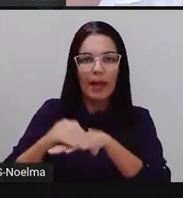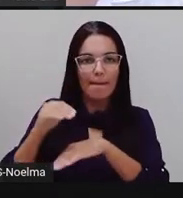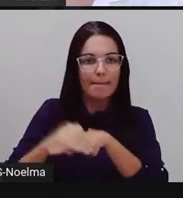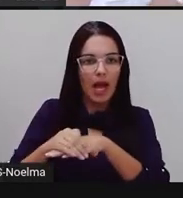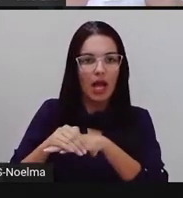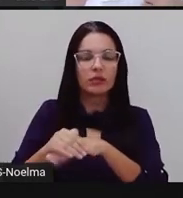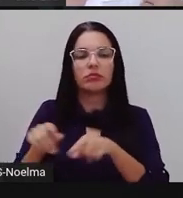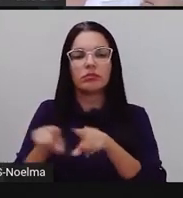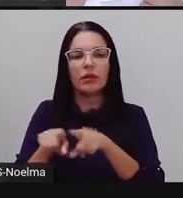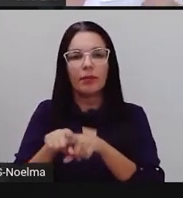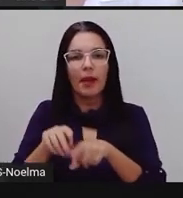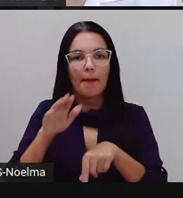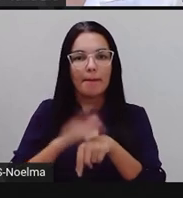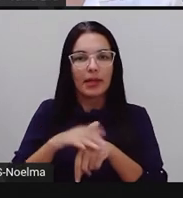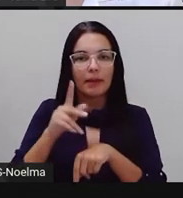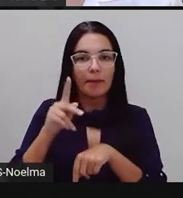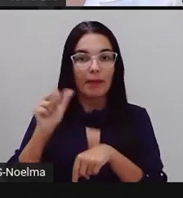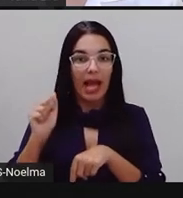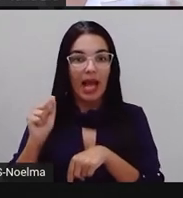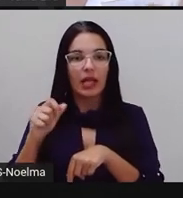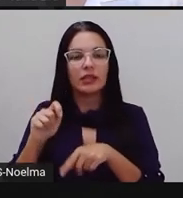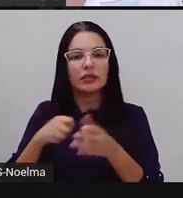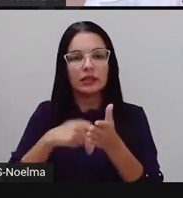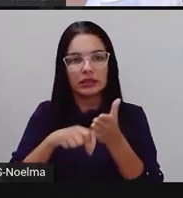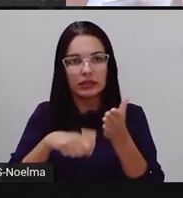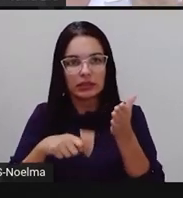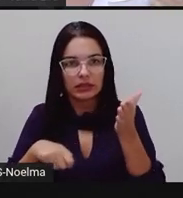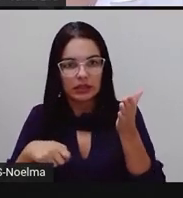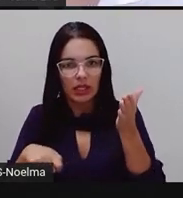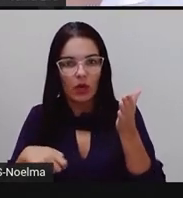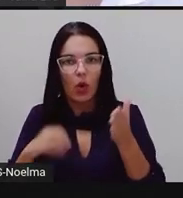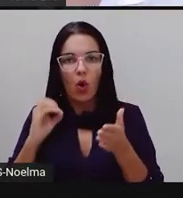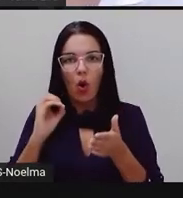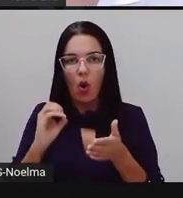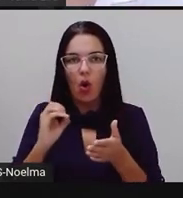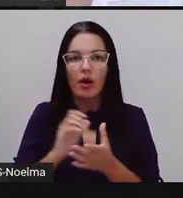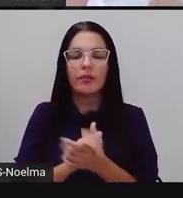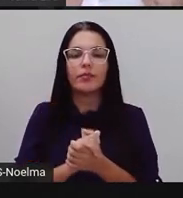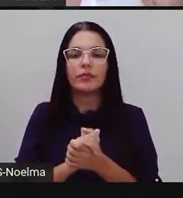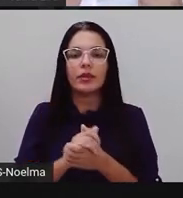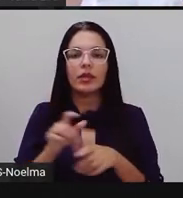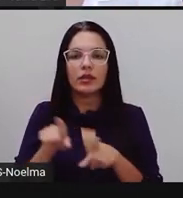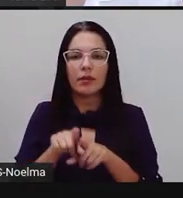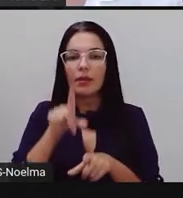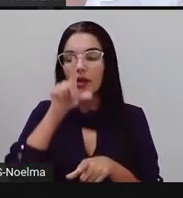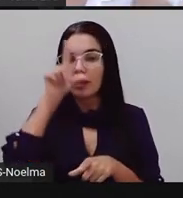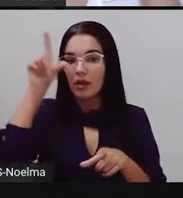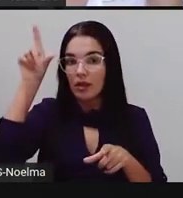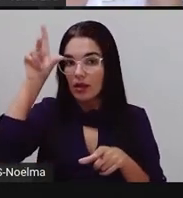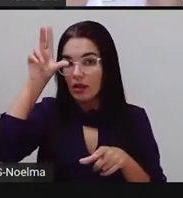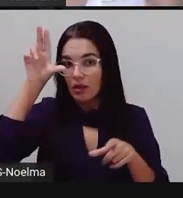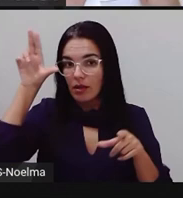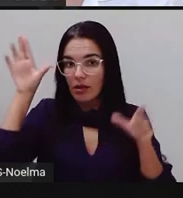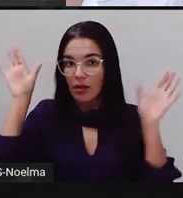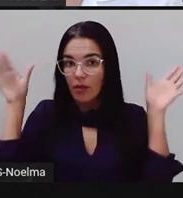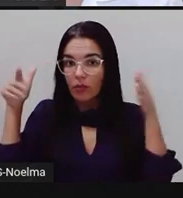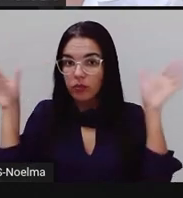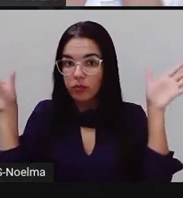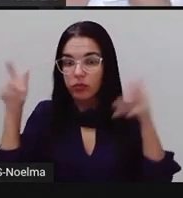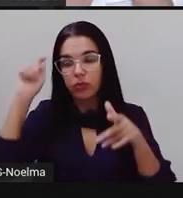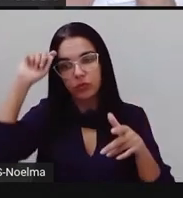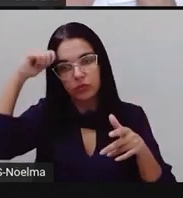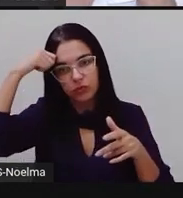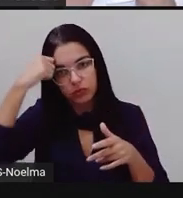Sapato, a sílaba mais forte é o pá, né, sapato, escrevi com O. E urubu, a sílaba mais forte é o bu,